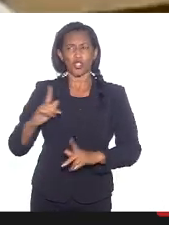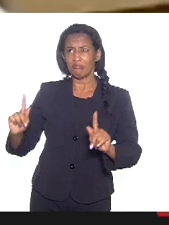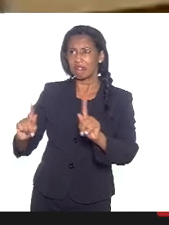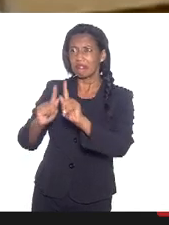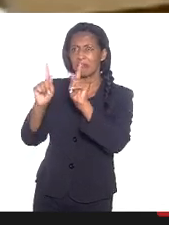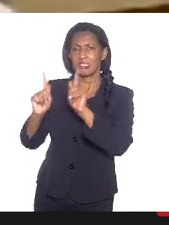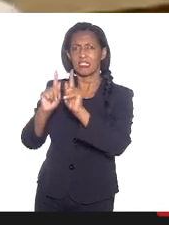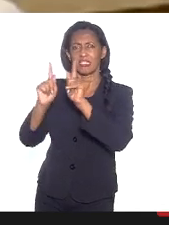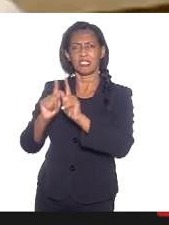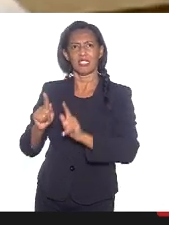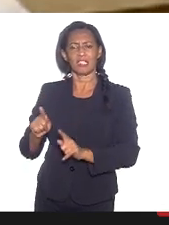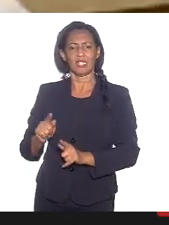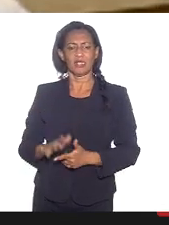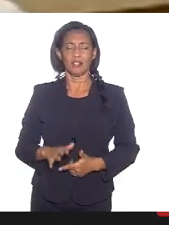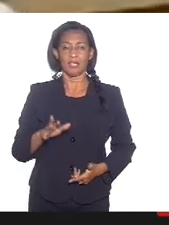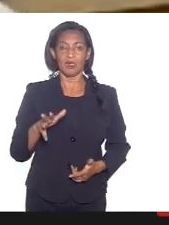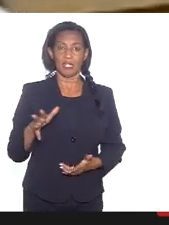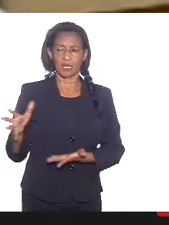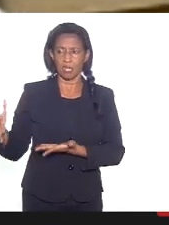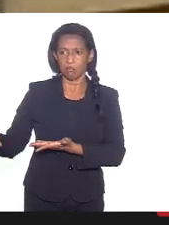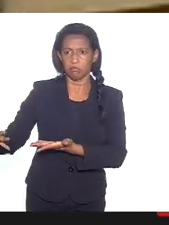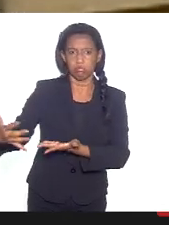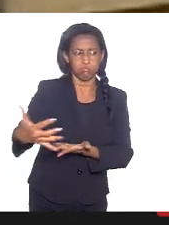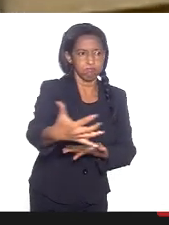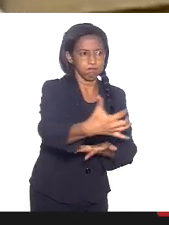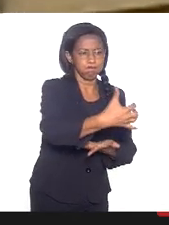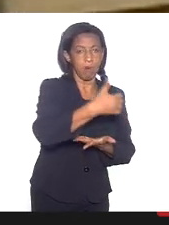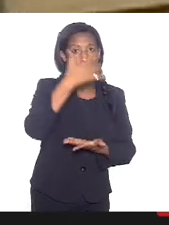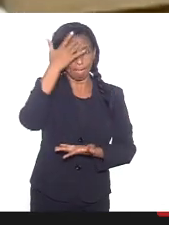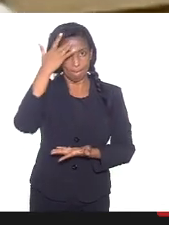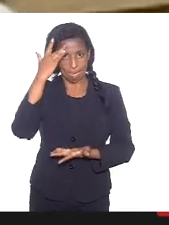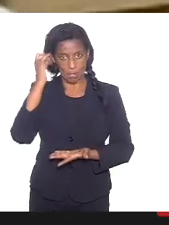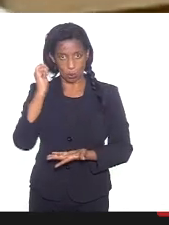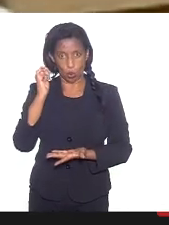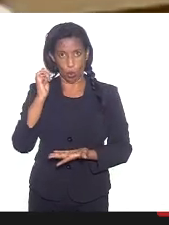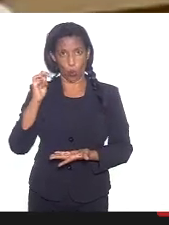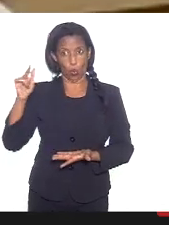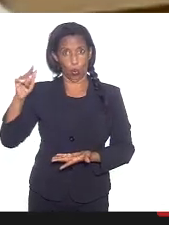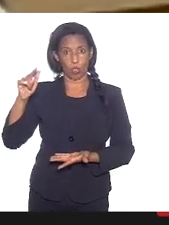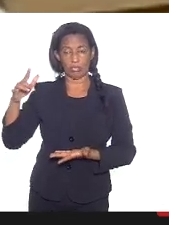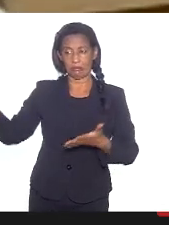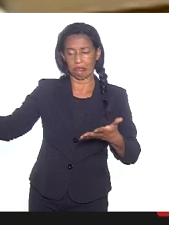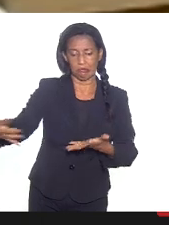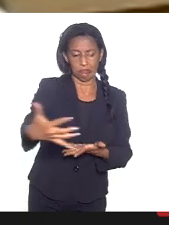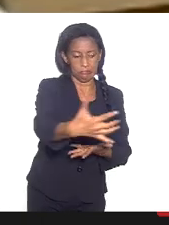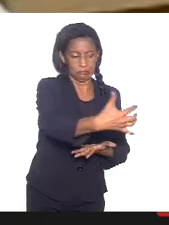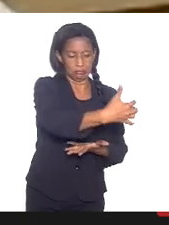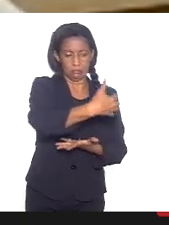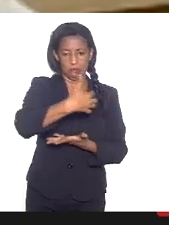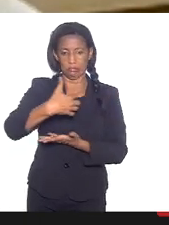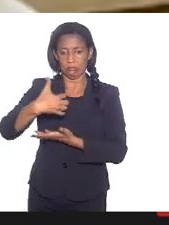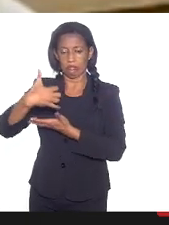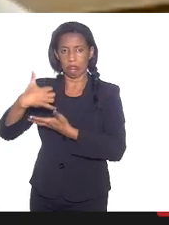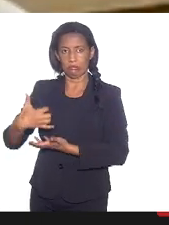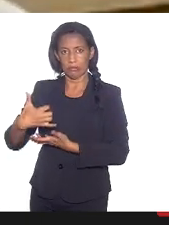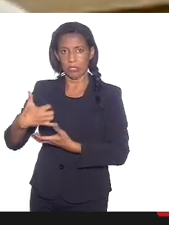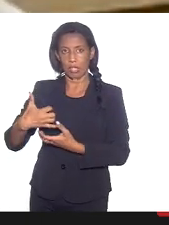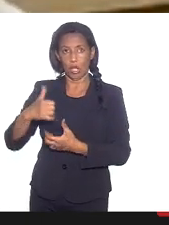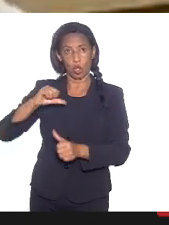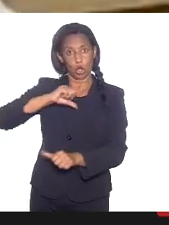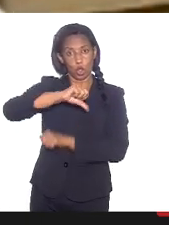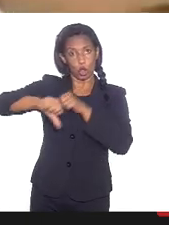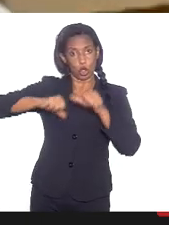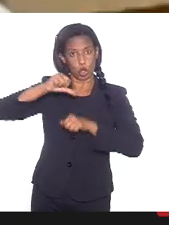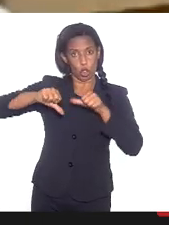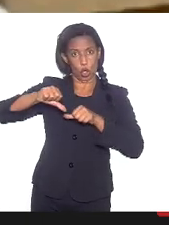Damião, eles eram recolhidos por alguns fanáticos religiosos, recolocados em sacos